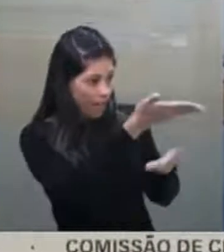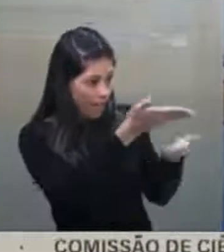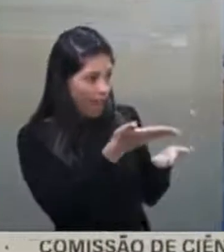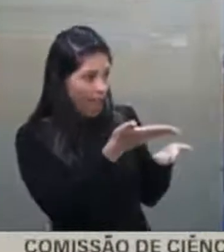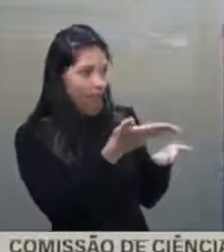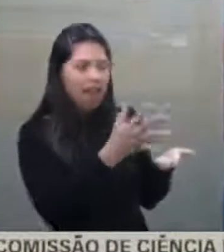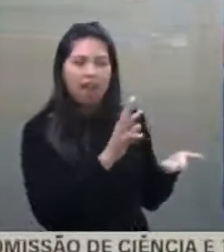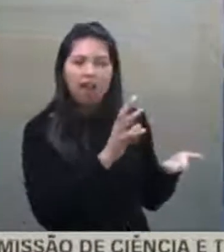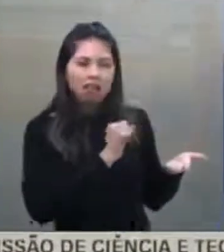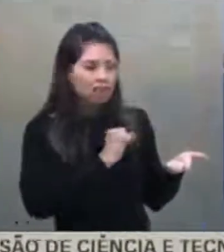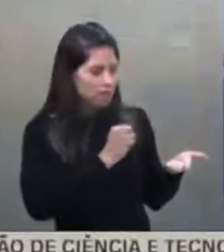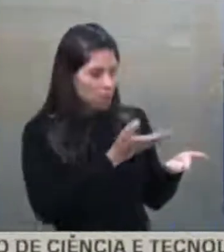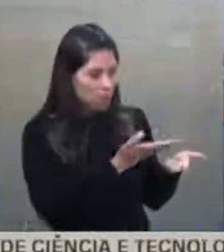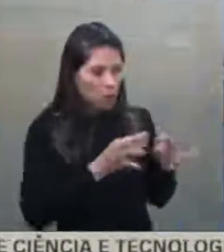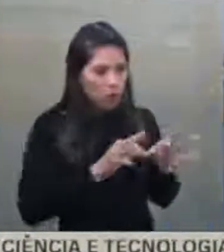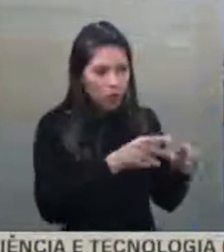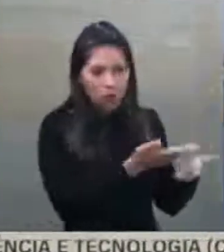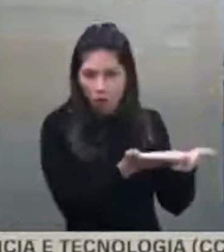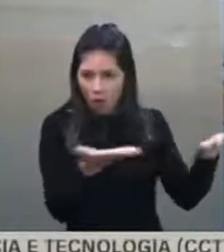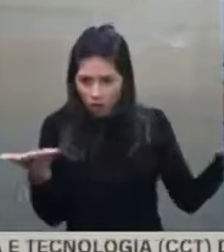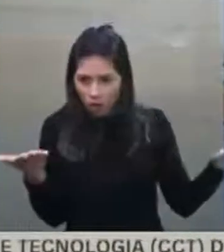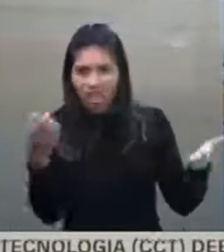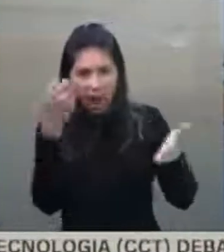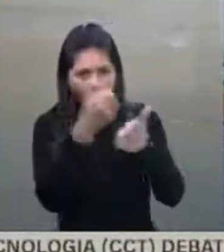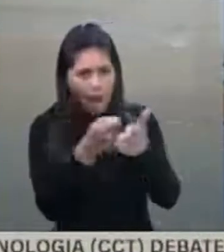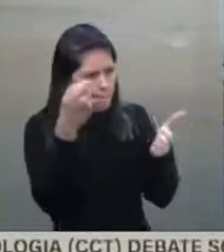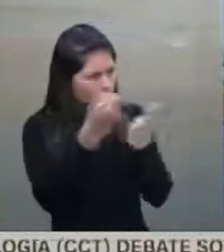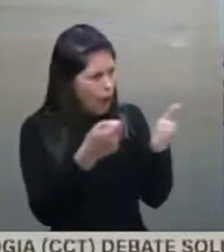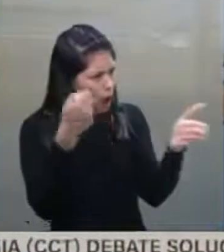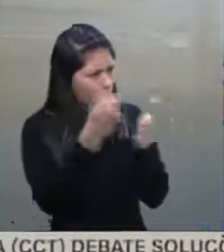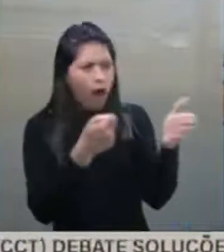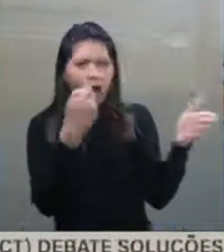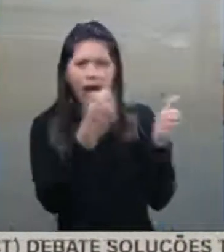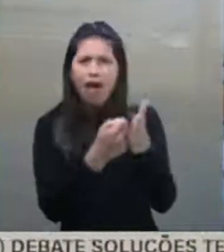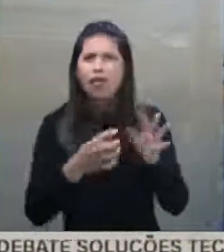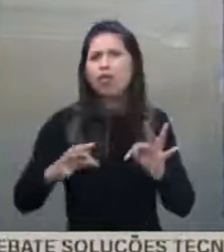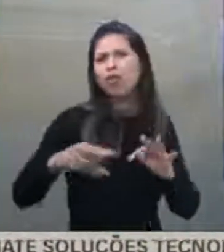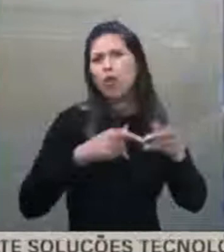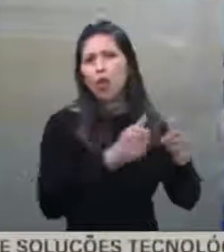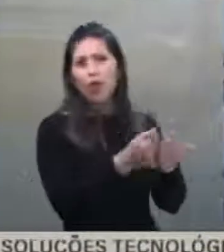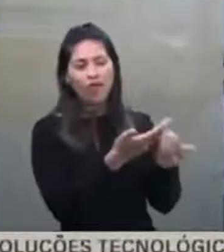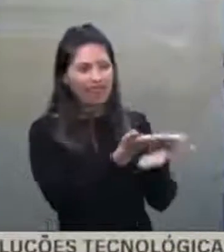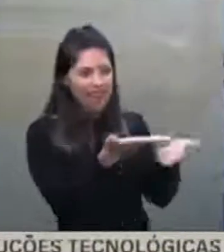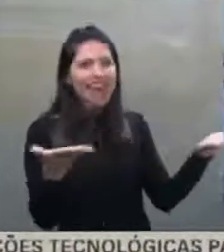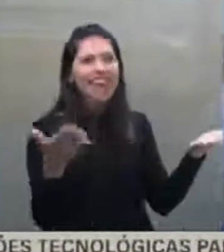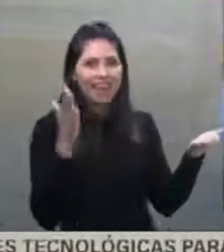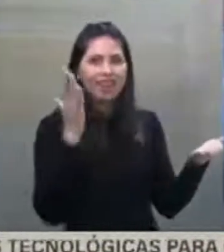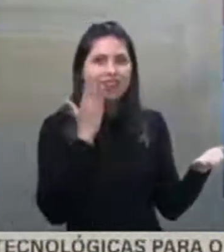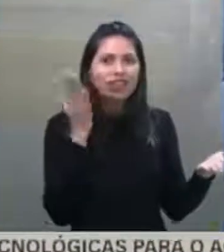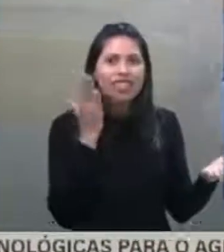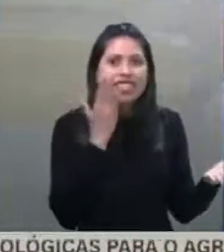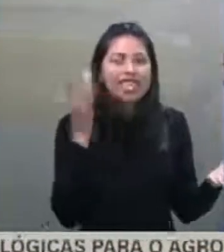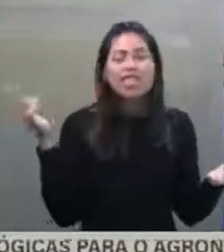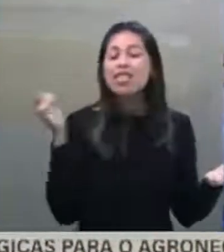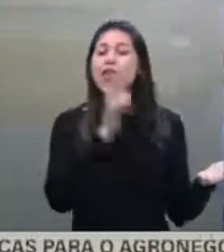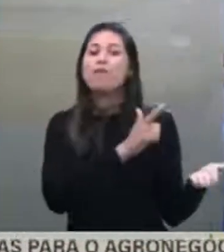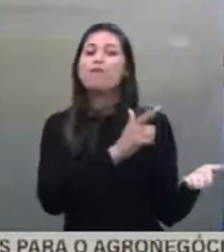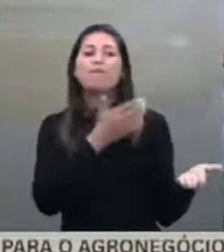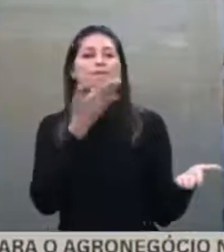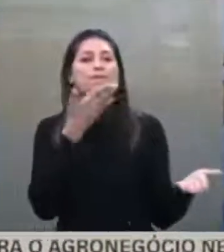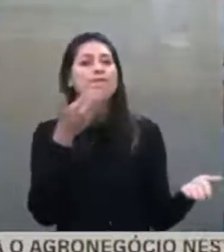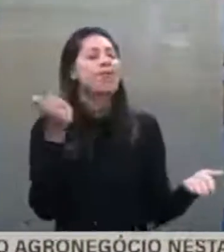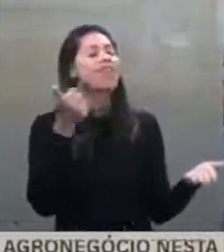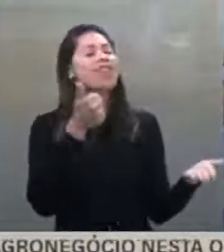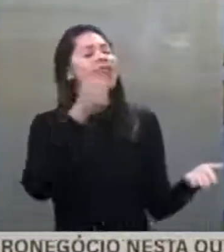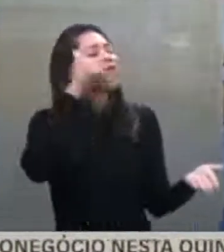e que tem defendido, desde o início, a sabatina, que ela possa ser, como evangélica,